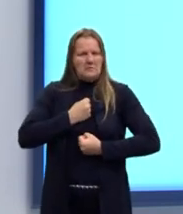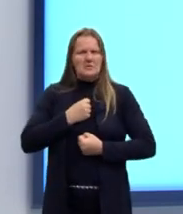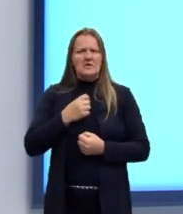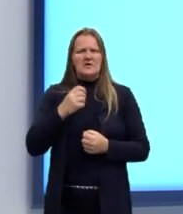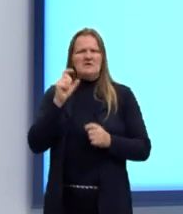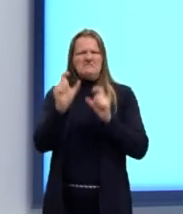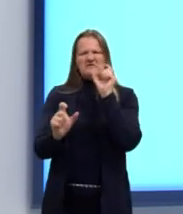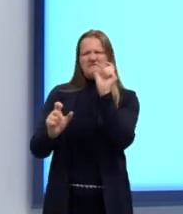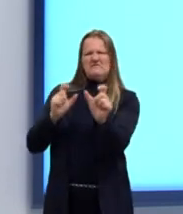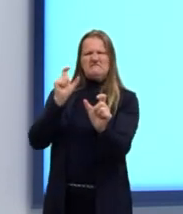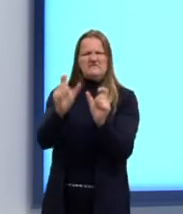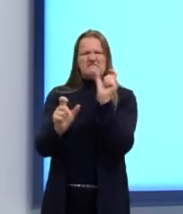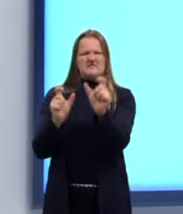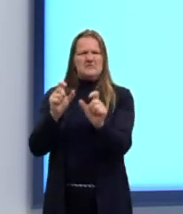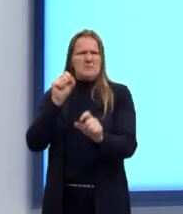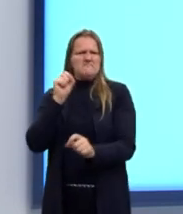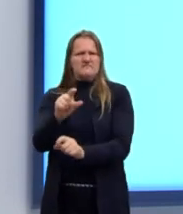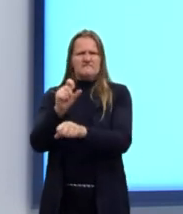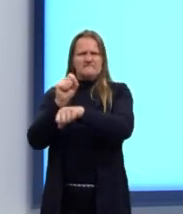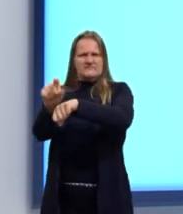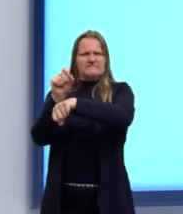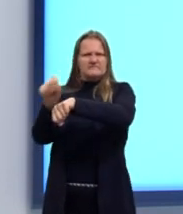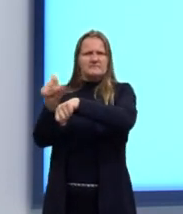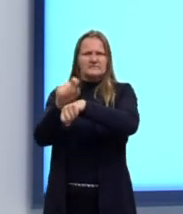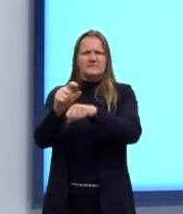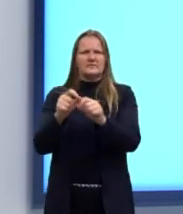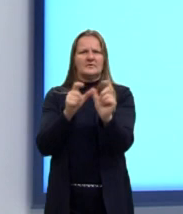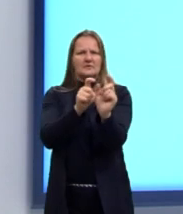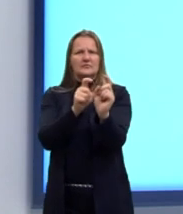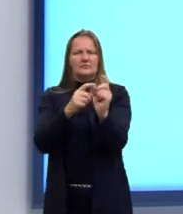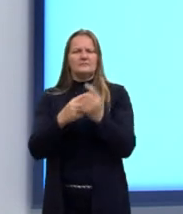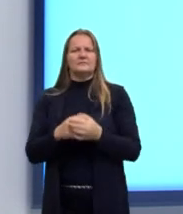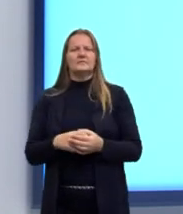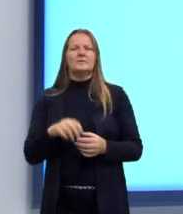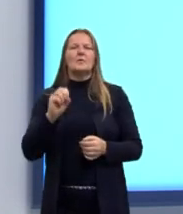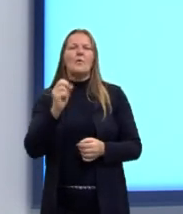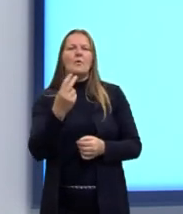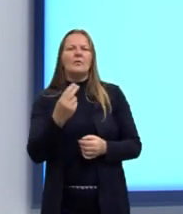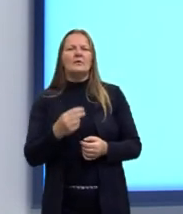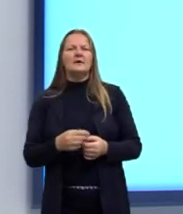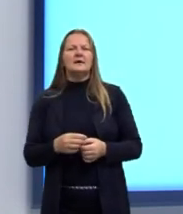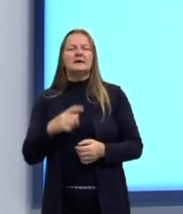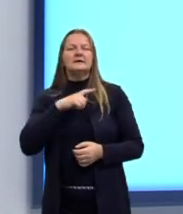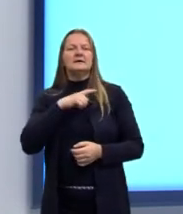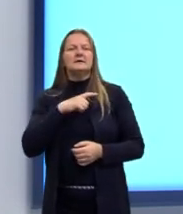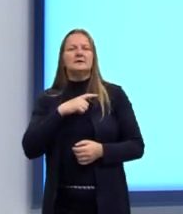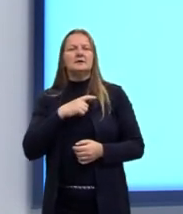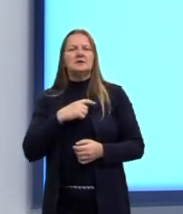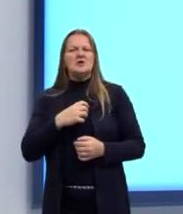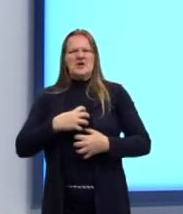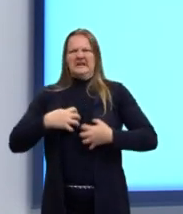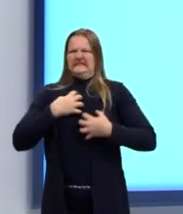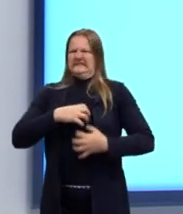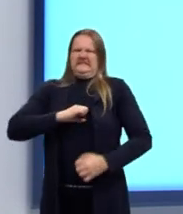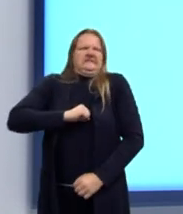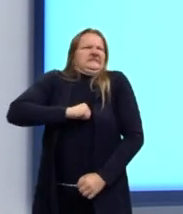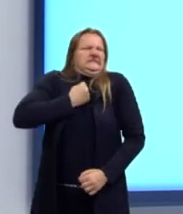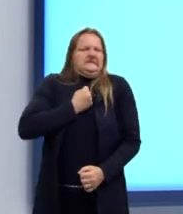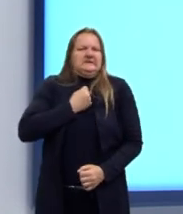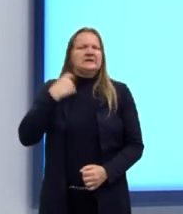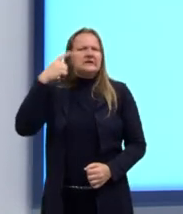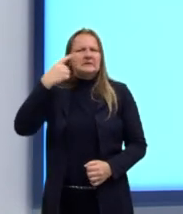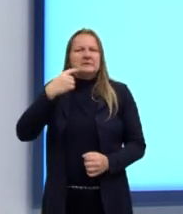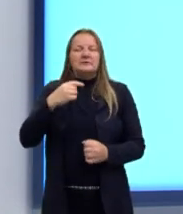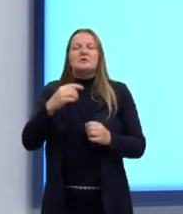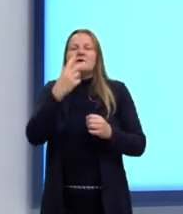desferir ofensas diretas ao seu adversário. Ou, em um ataque de fúria, o deputado